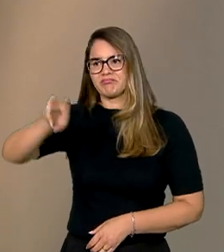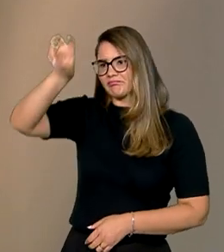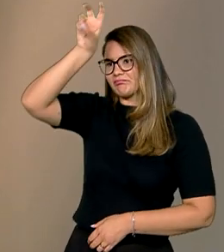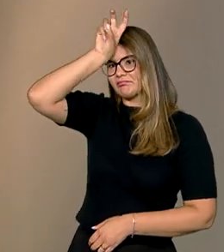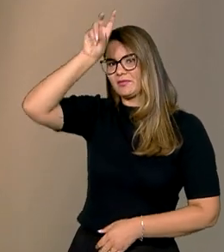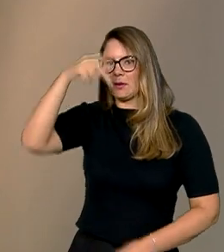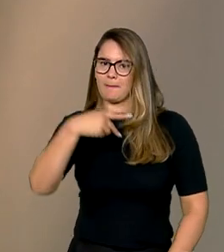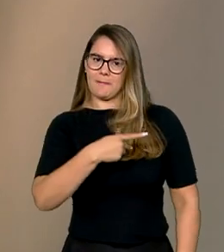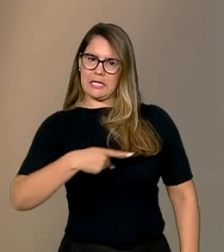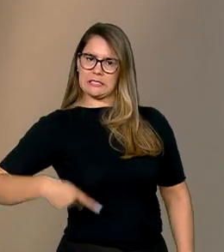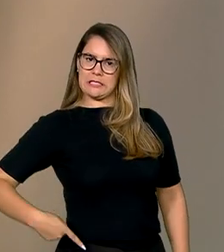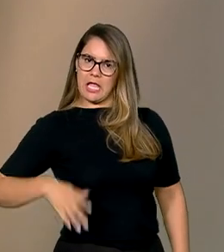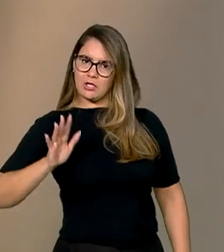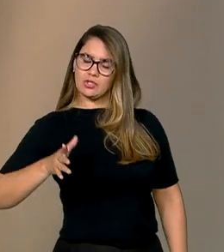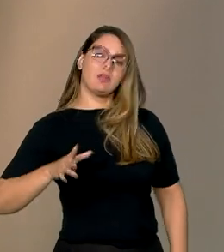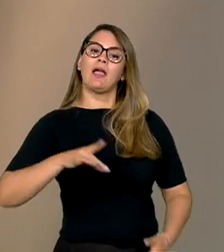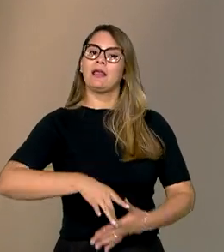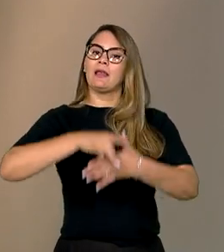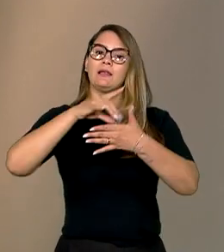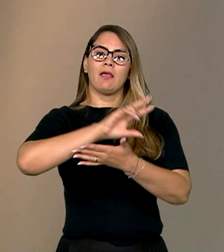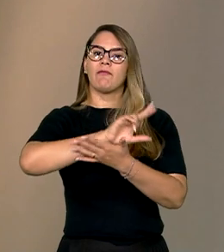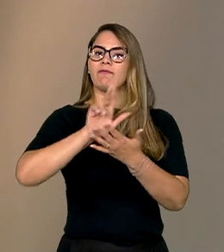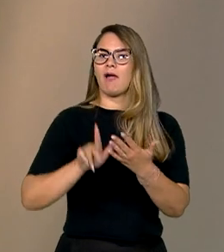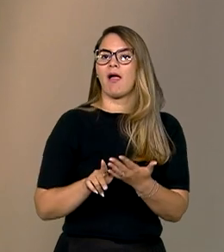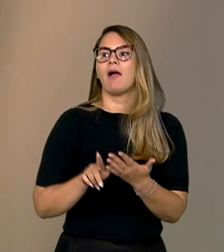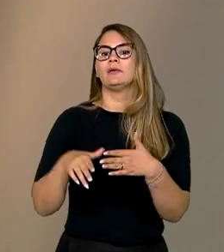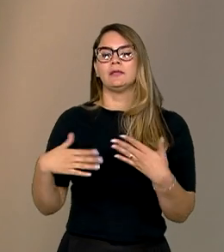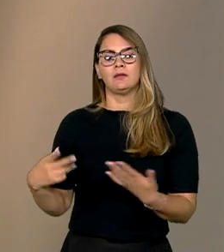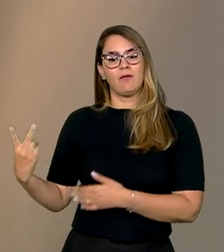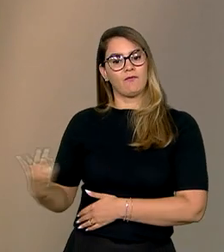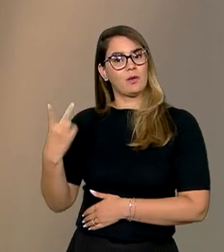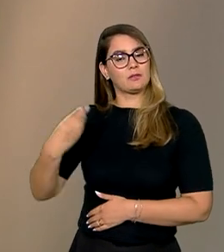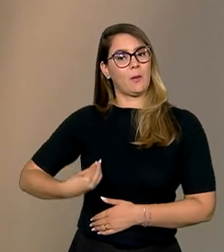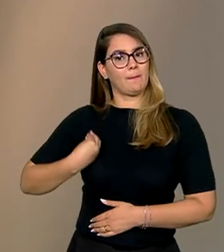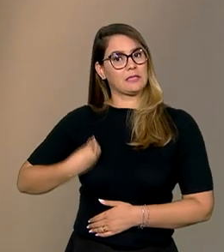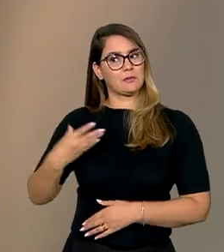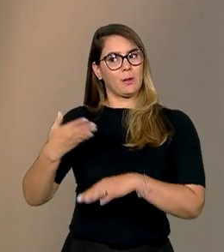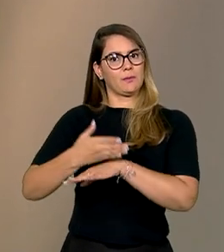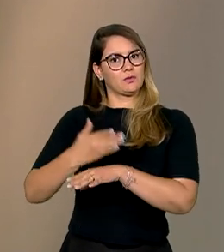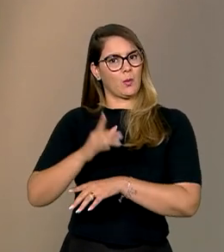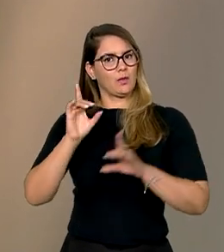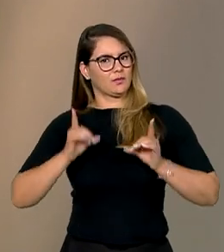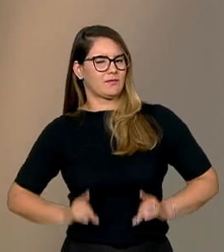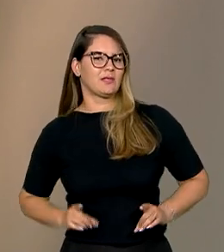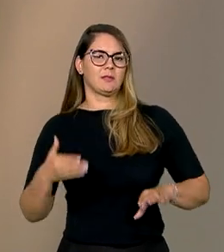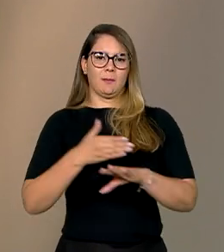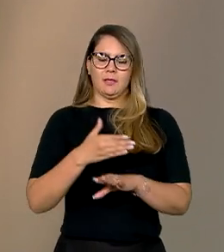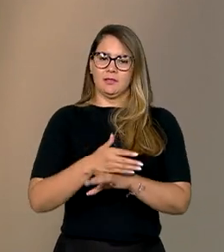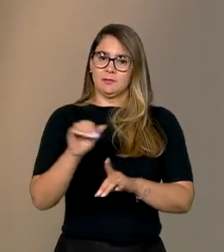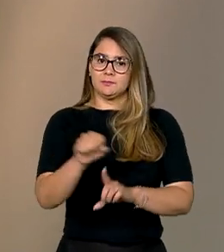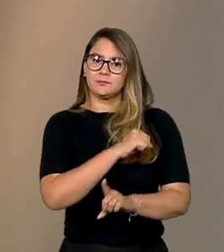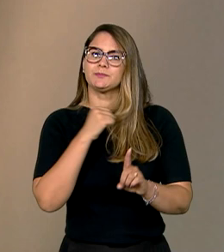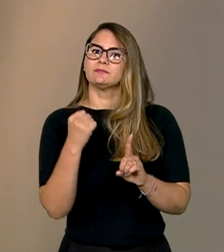presidentes e lideranças de todo tipo. E essa valorização da presença da pessoa com deficiência, né? Participando da sociedade,